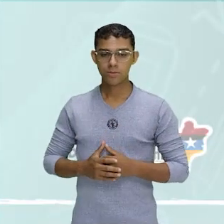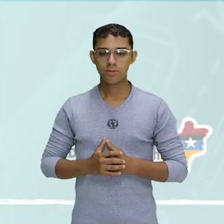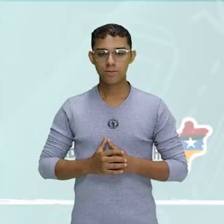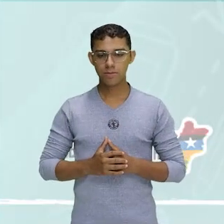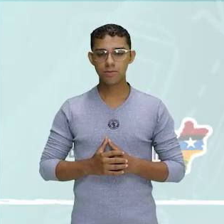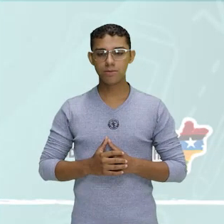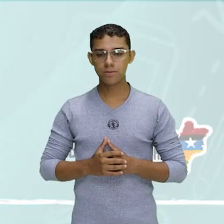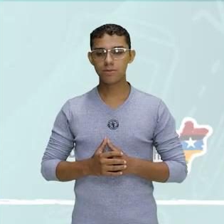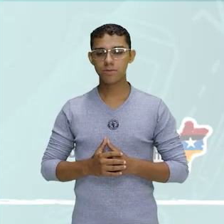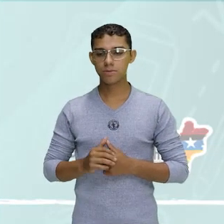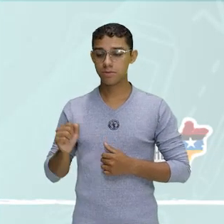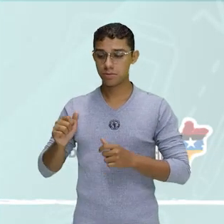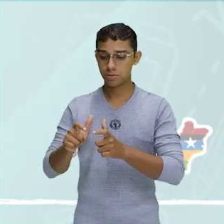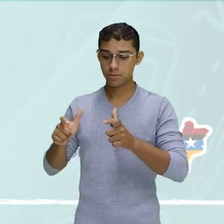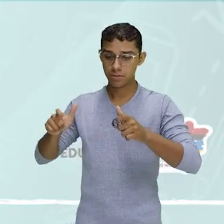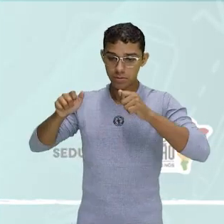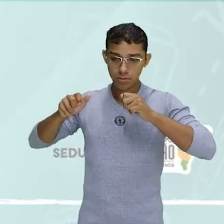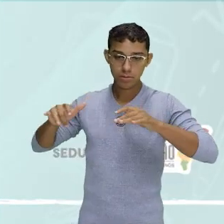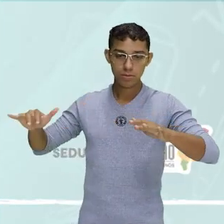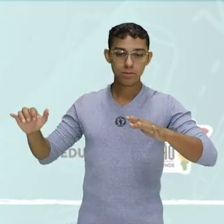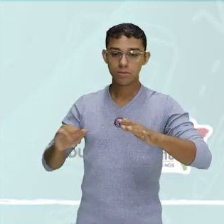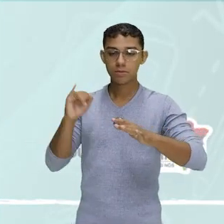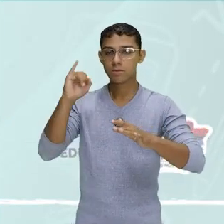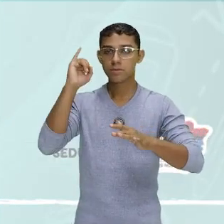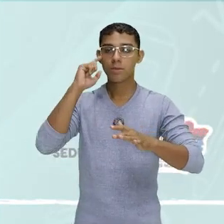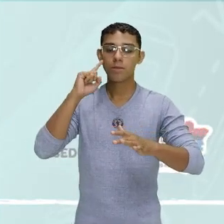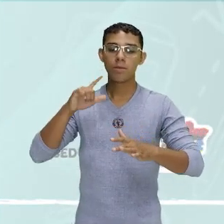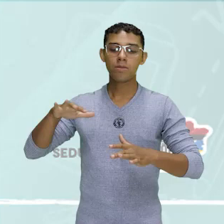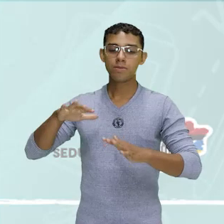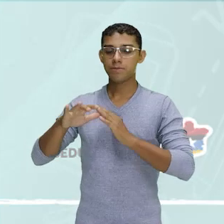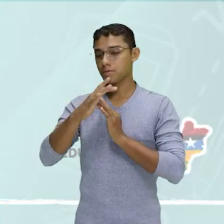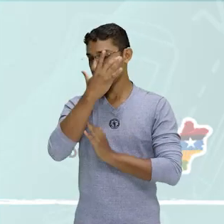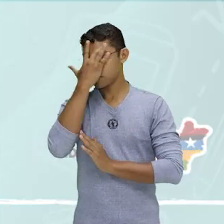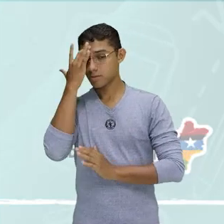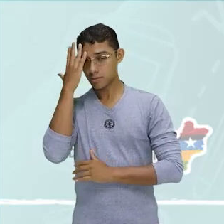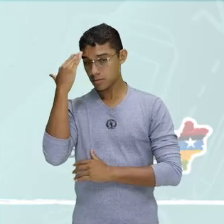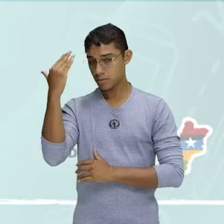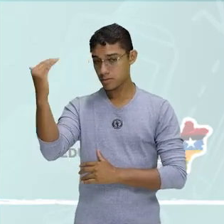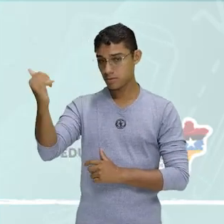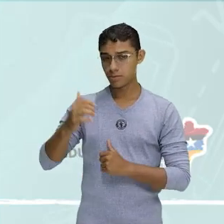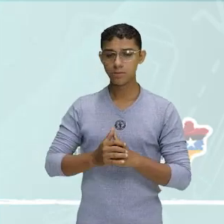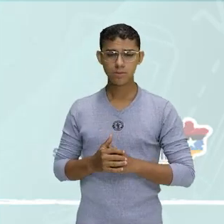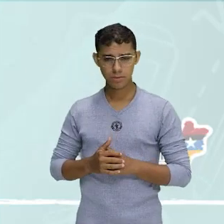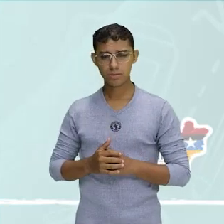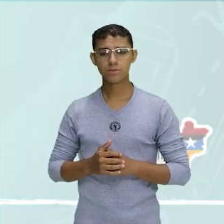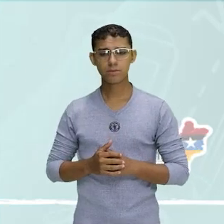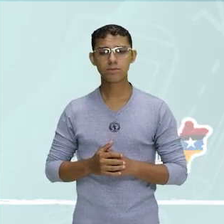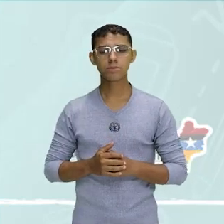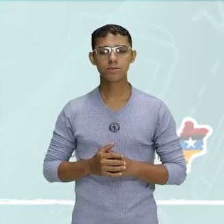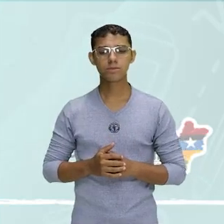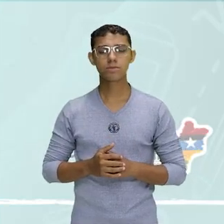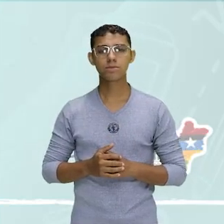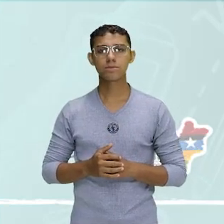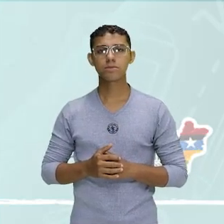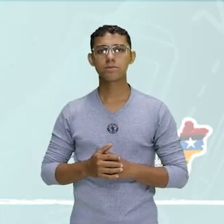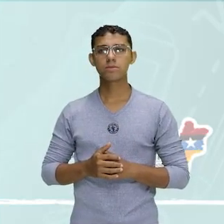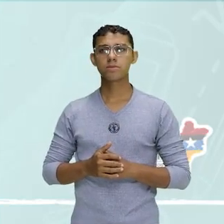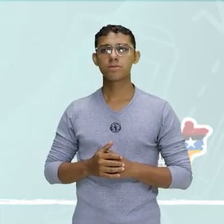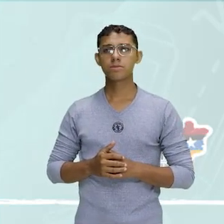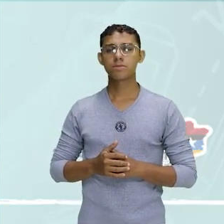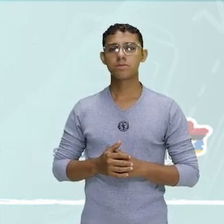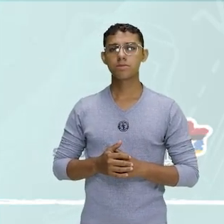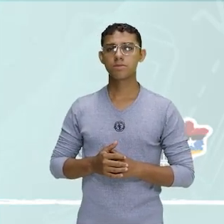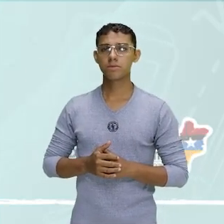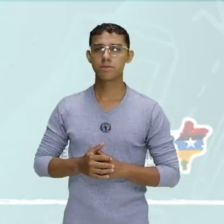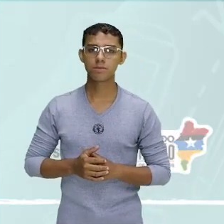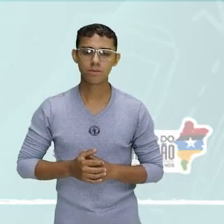abrindo um mercado importante, mais de uma década já, tá? Essa situação. Para os máximos exponentes